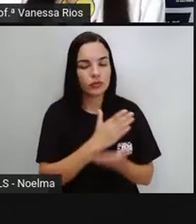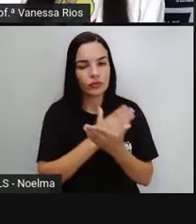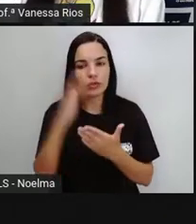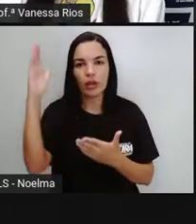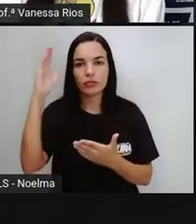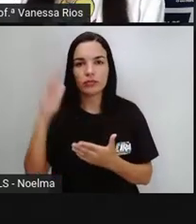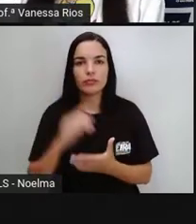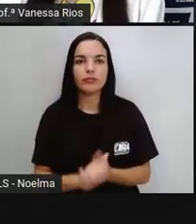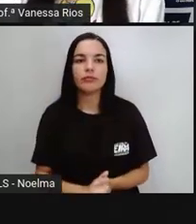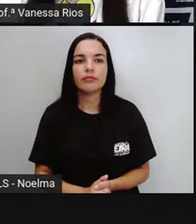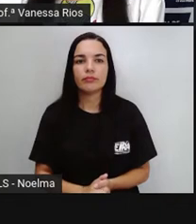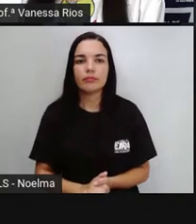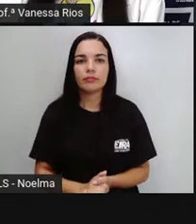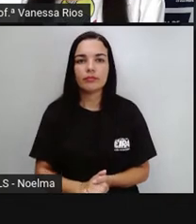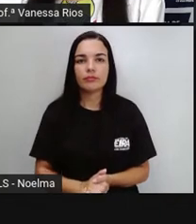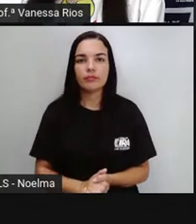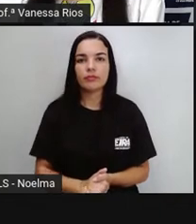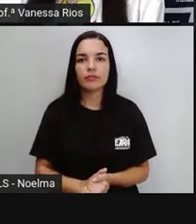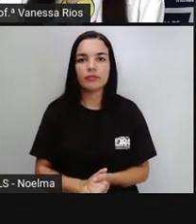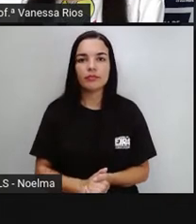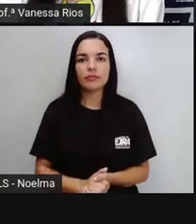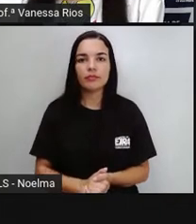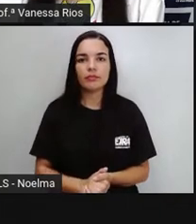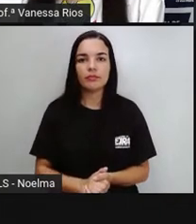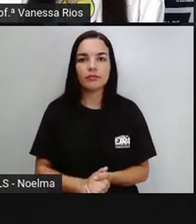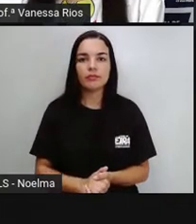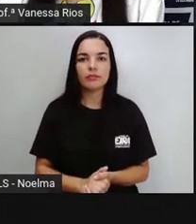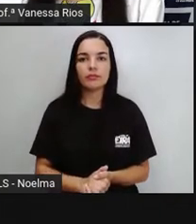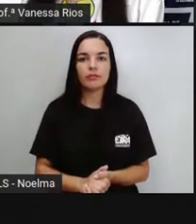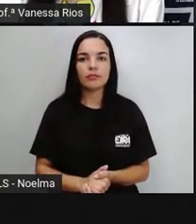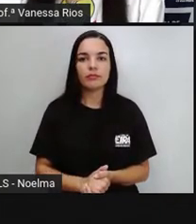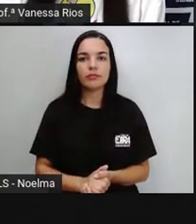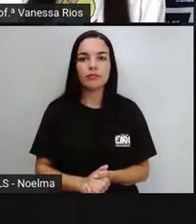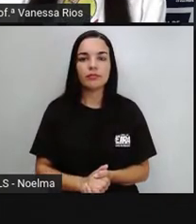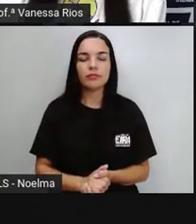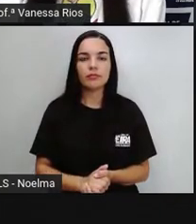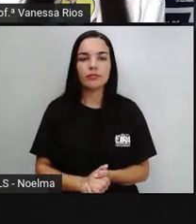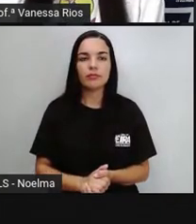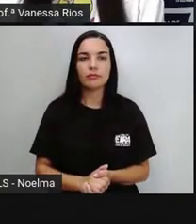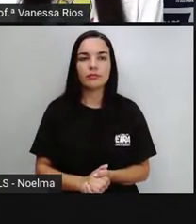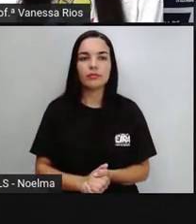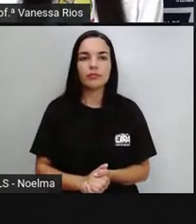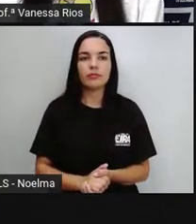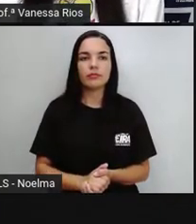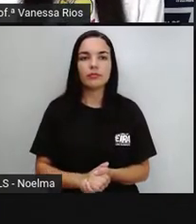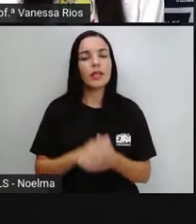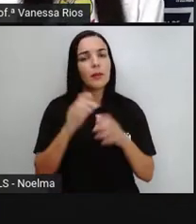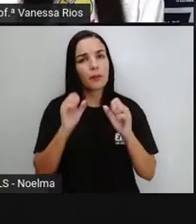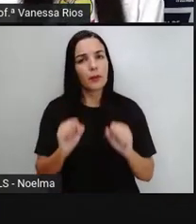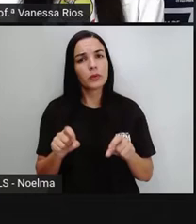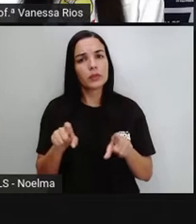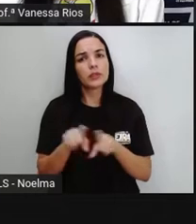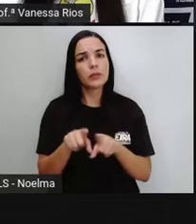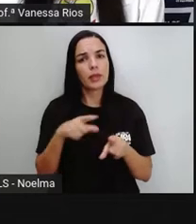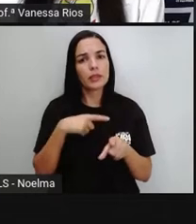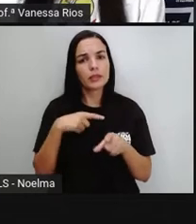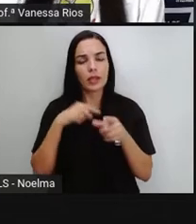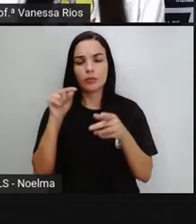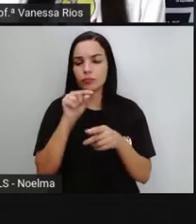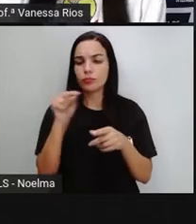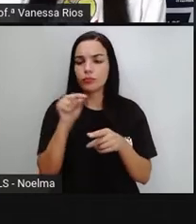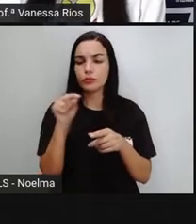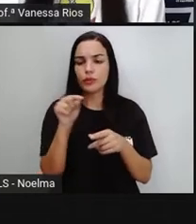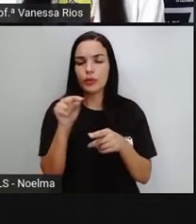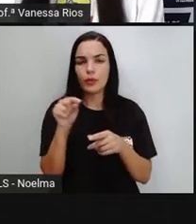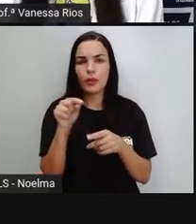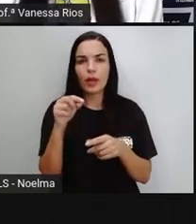O, assim como a Pró escreveu aqui, certo? Com um O só. E pode até aparecer com o hífen também, separando